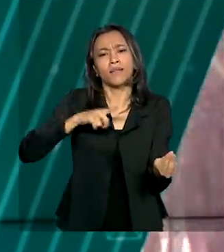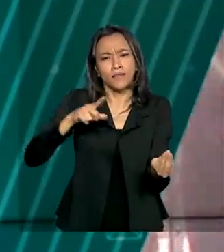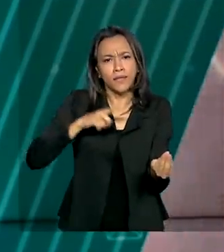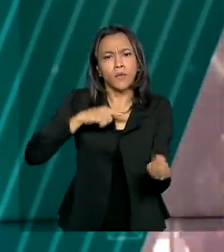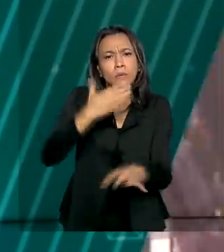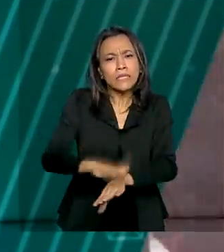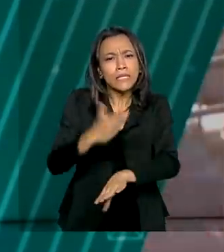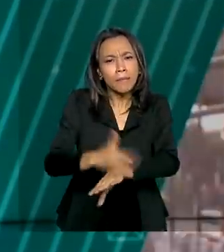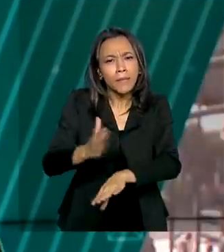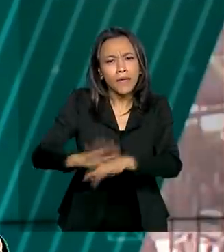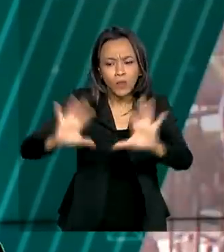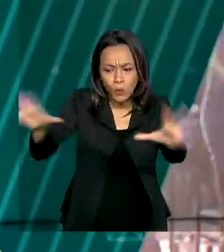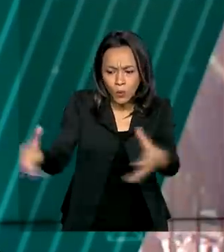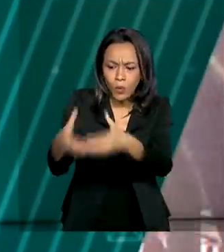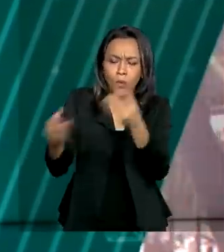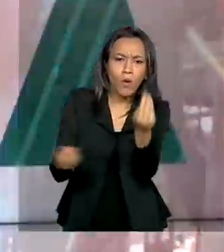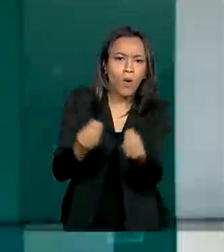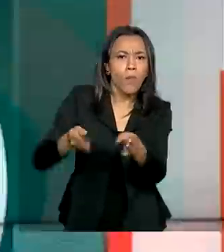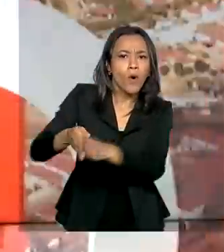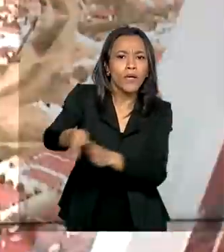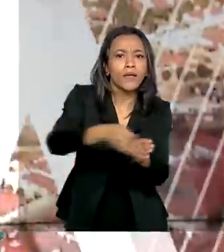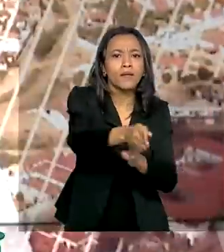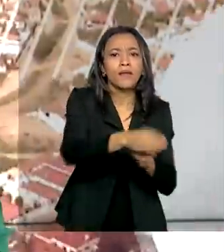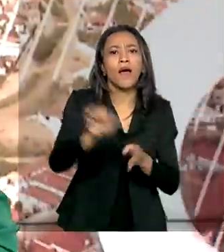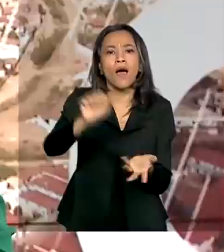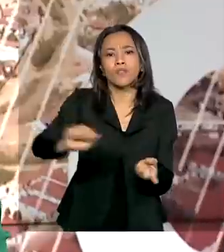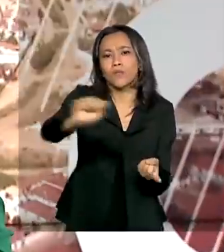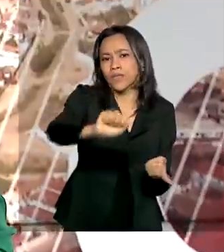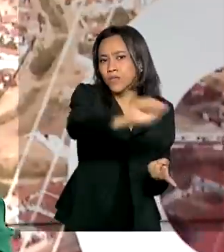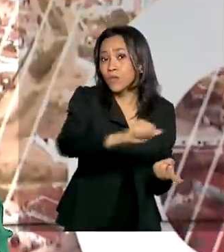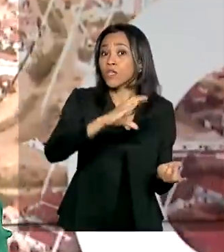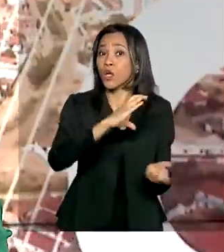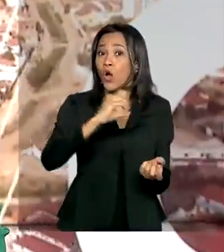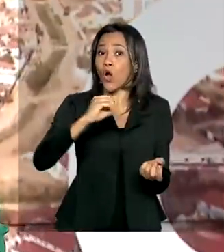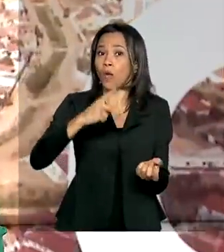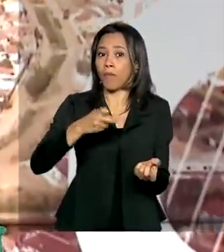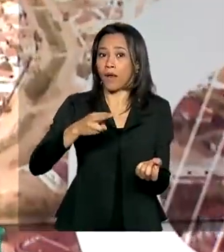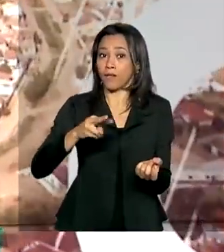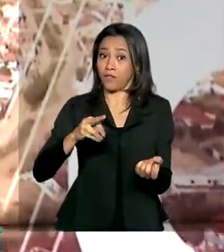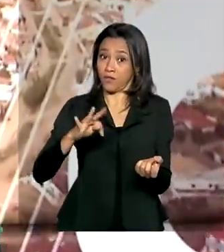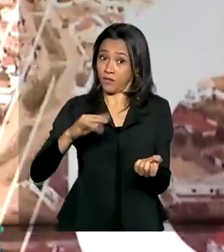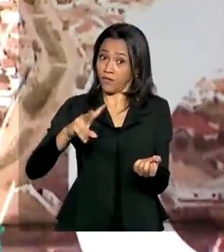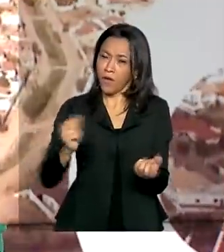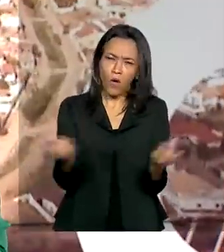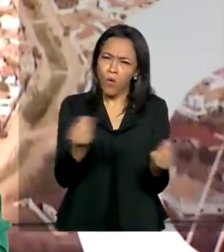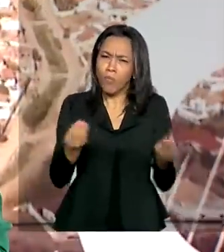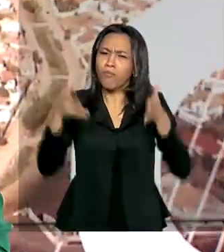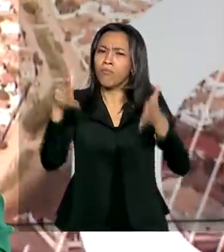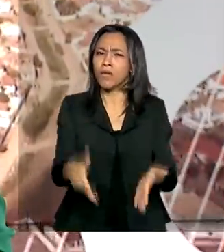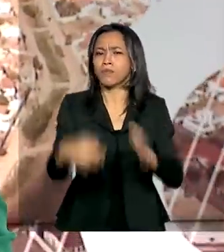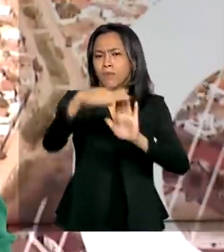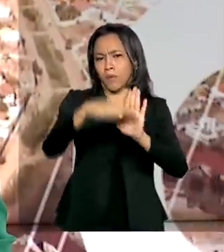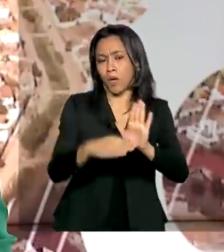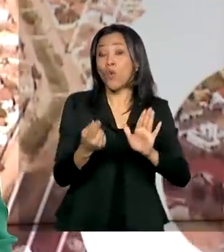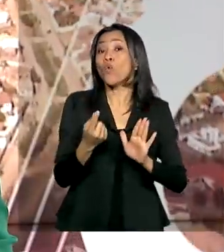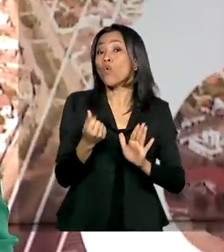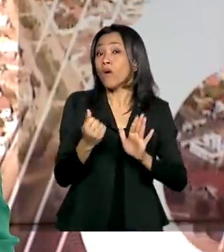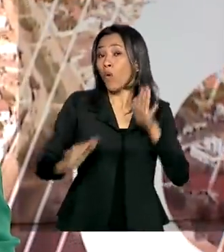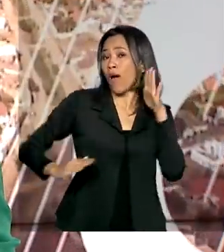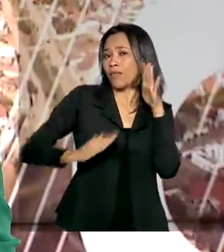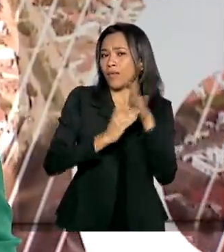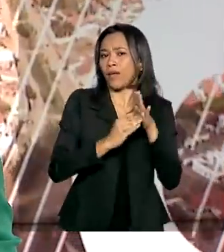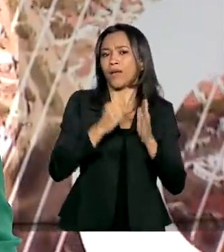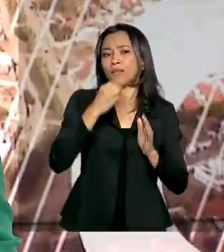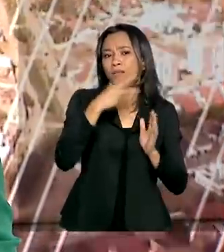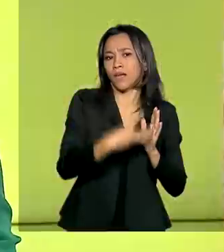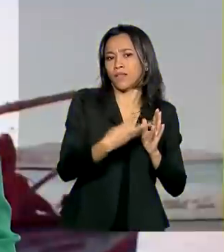de capacitação para orientar associações e cooperativas do Estado sobre como participar do programa. O valor máximo de cada projeto